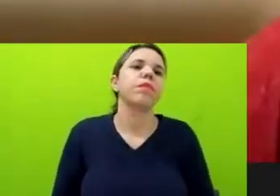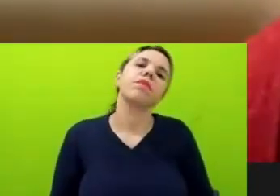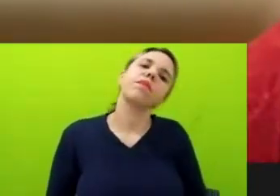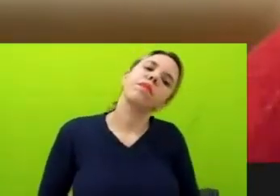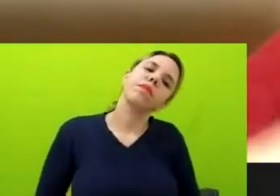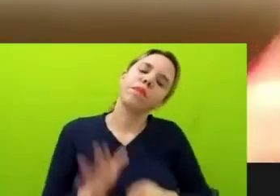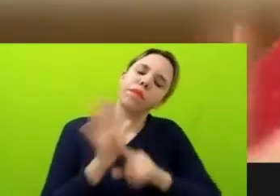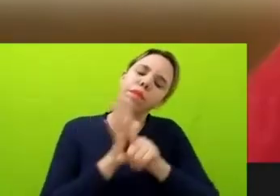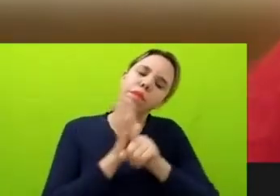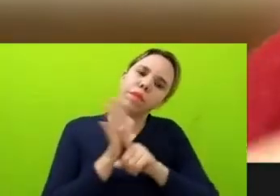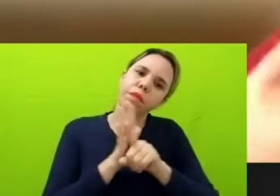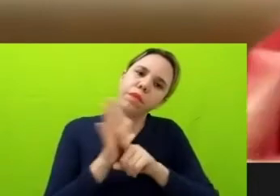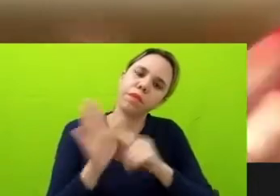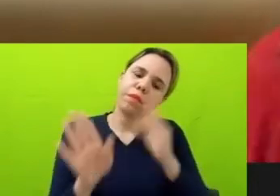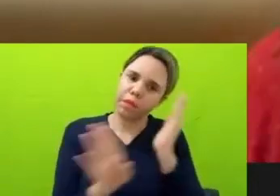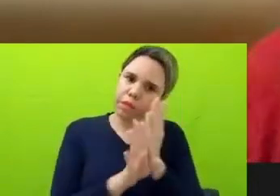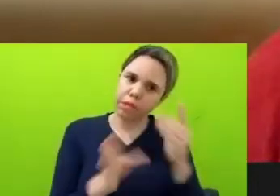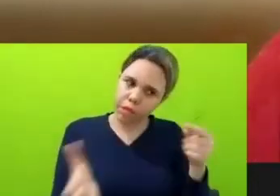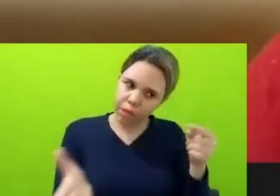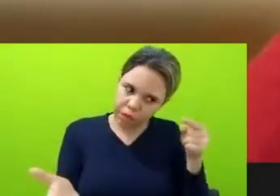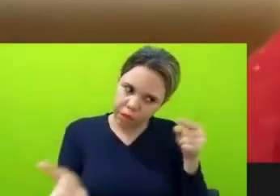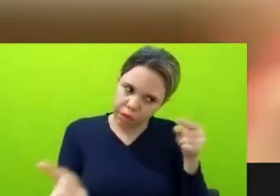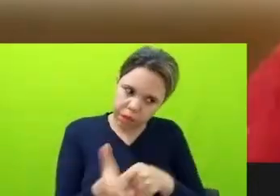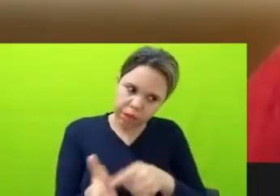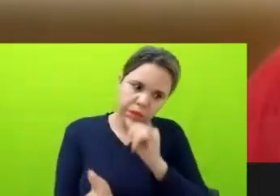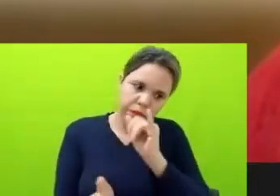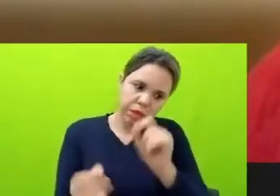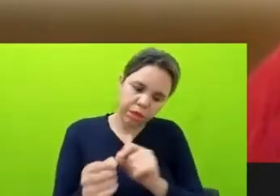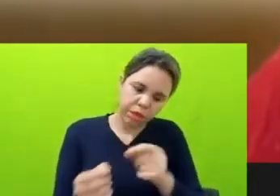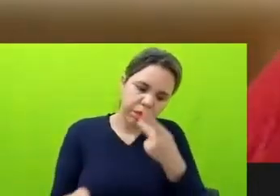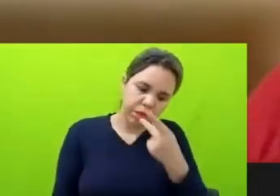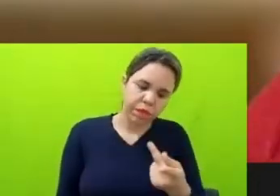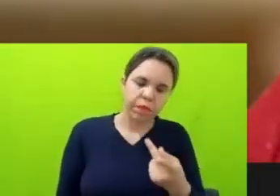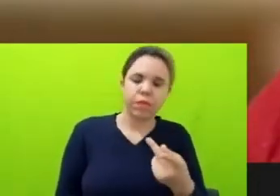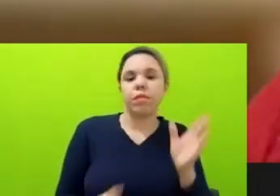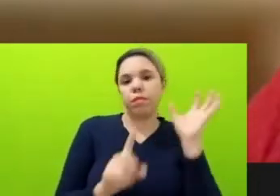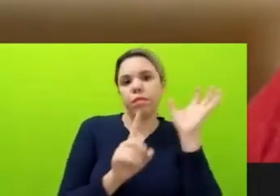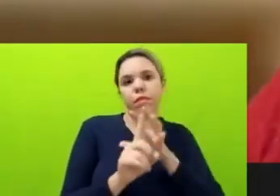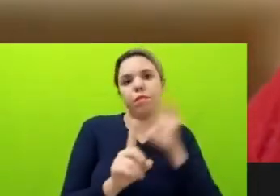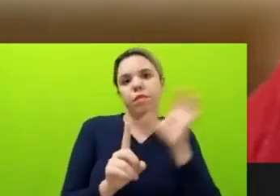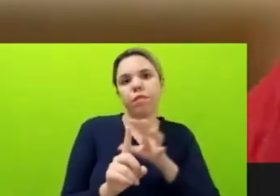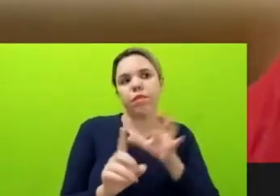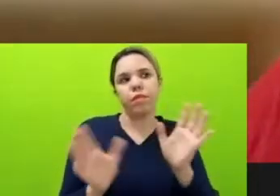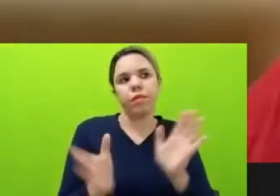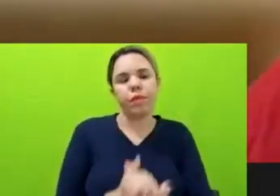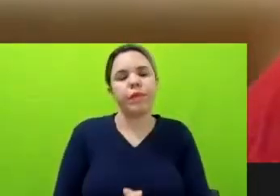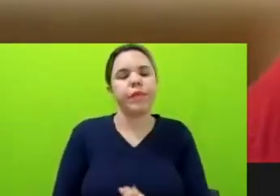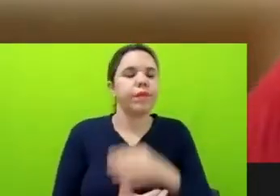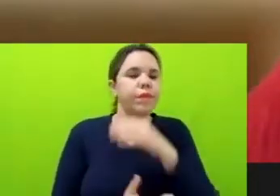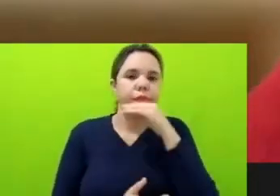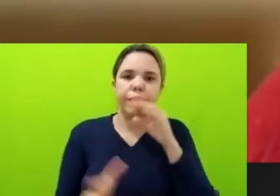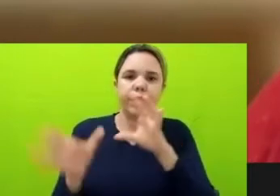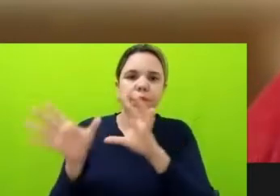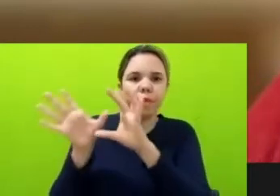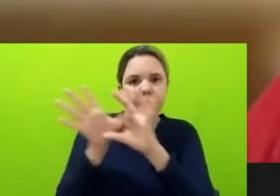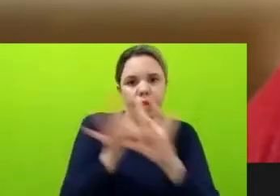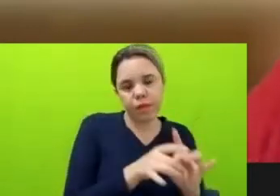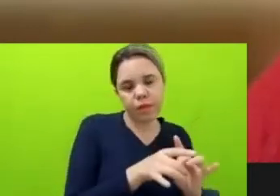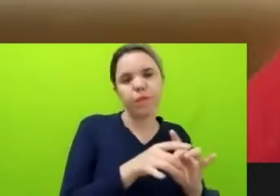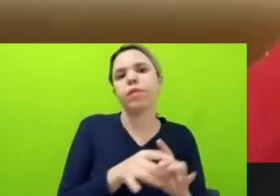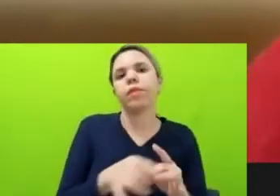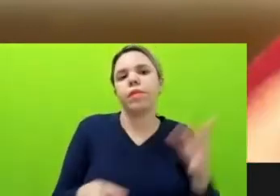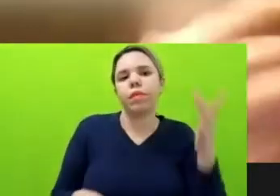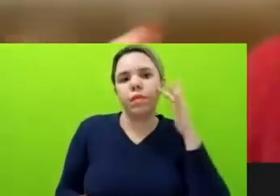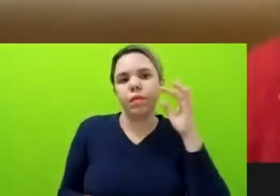denuncie, que fale para fazer pressão, né? Mesmo em todo o contexto que a gente está vivendo, eu acho que esse é o caminho. Porque,